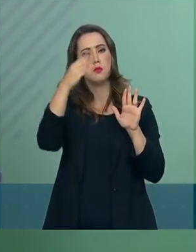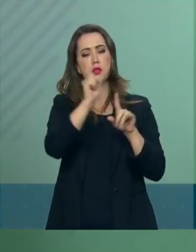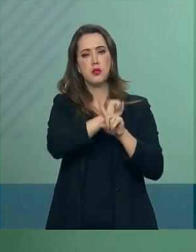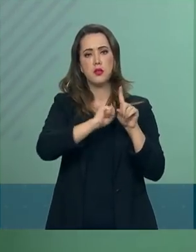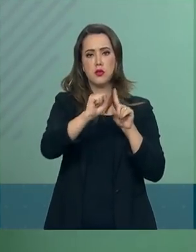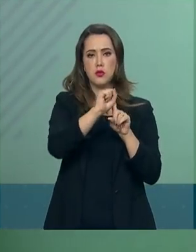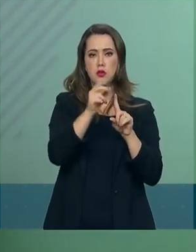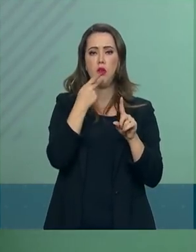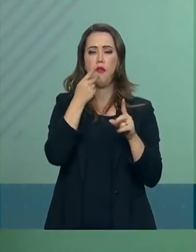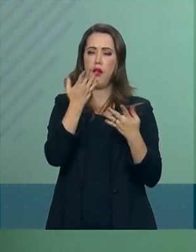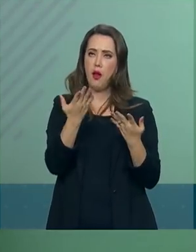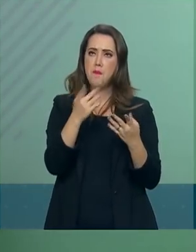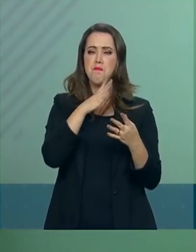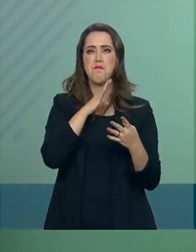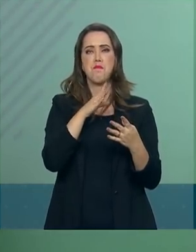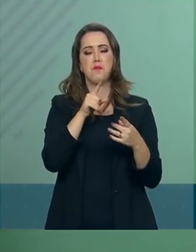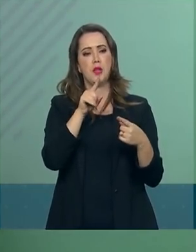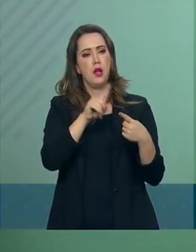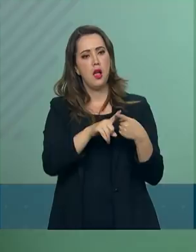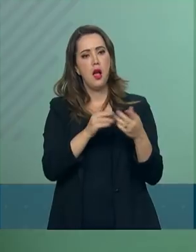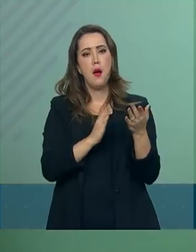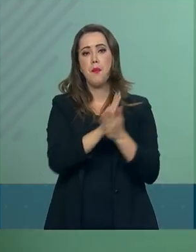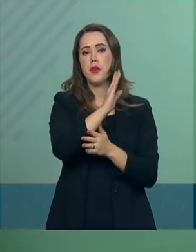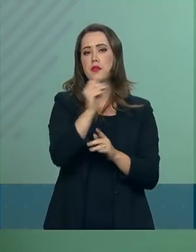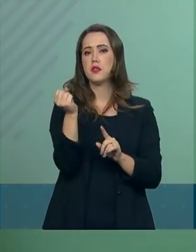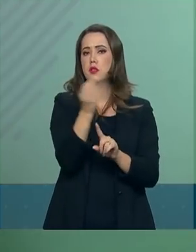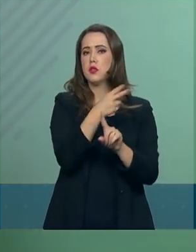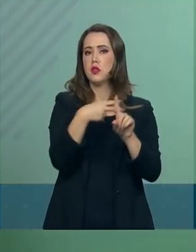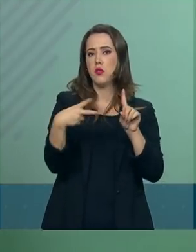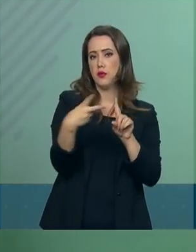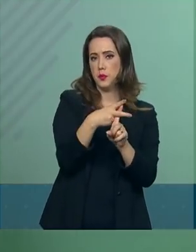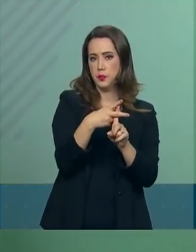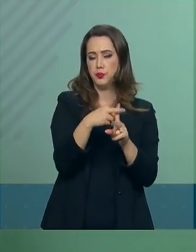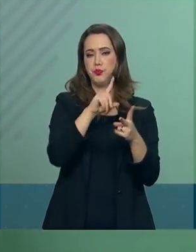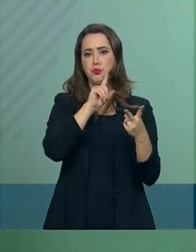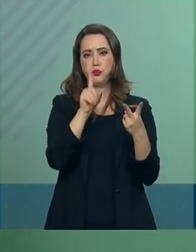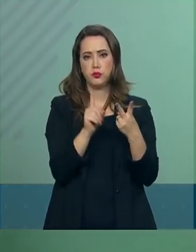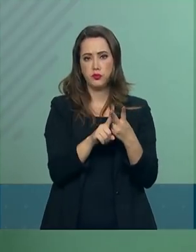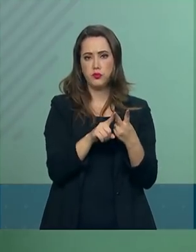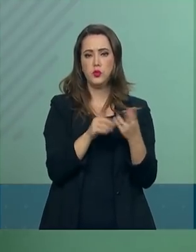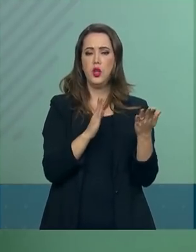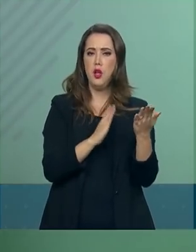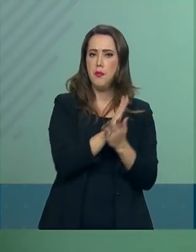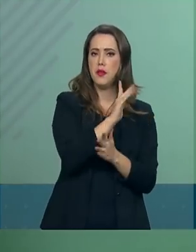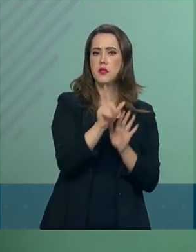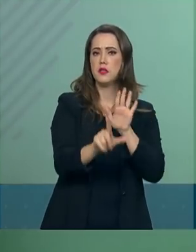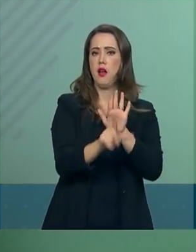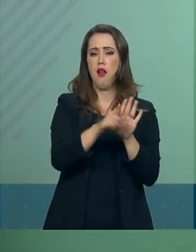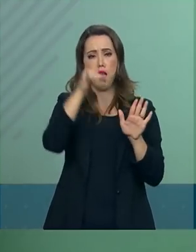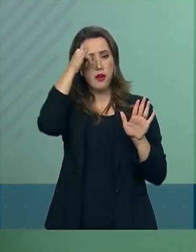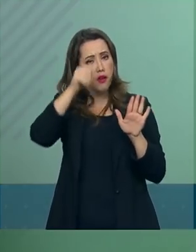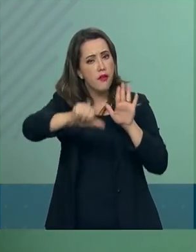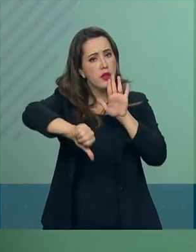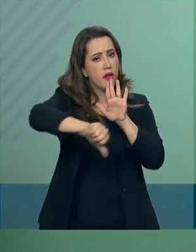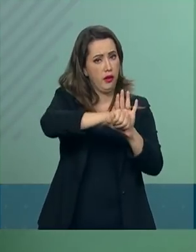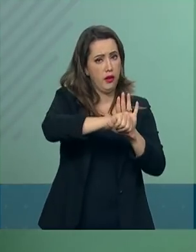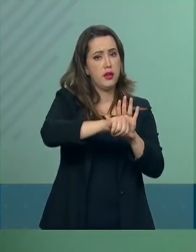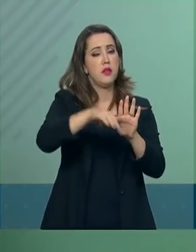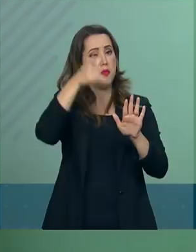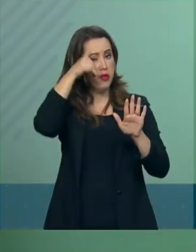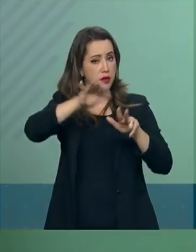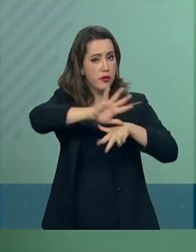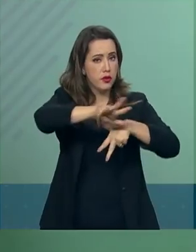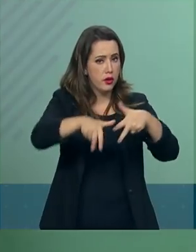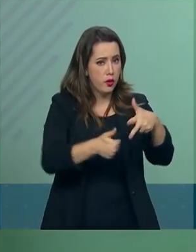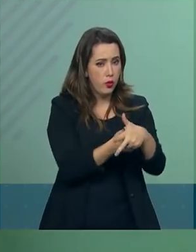os quais eu cito a aprovação da nova previdência, a aprovação da lei anticrime e anticorrupção,